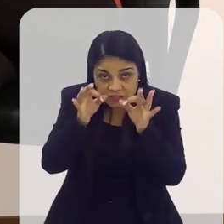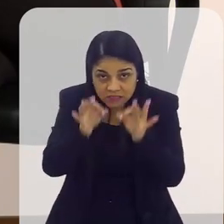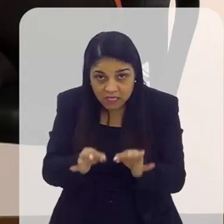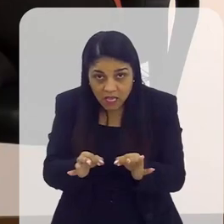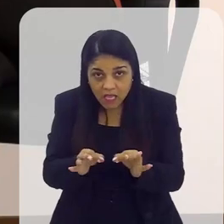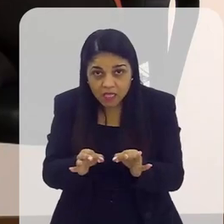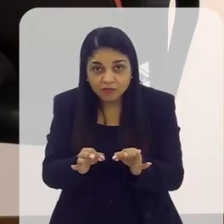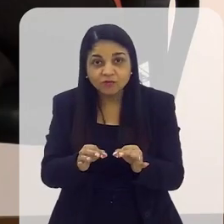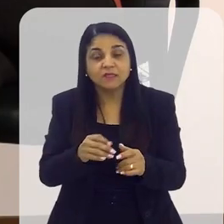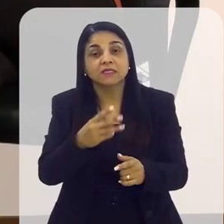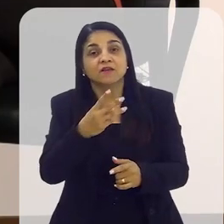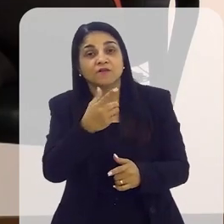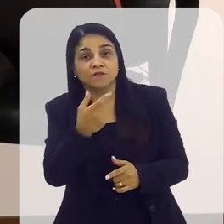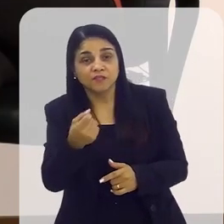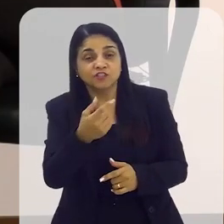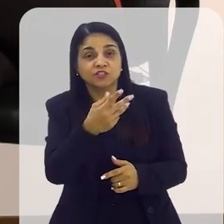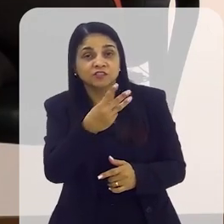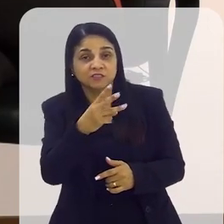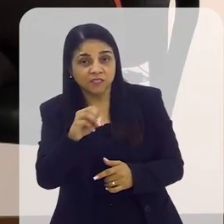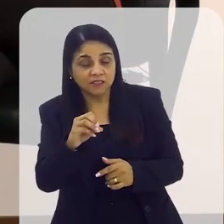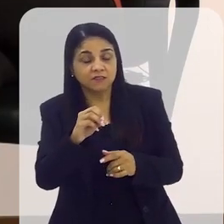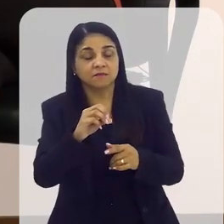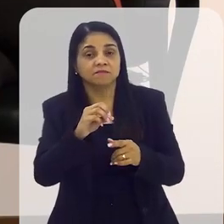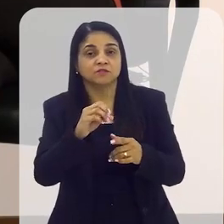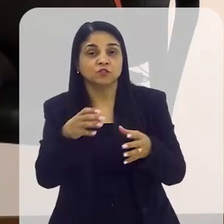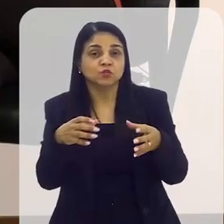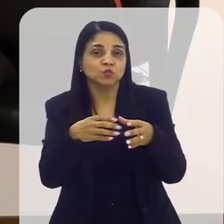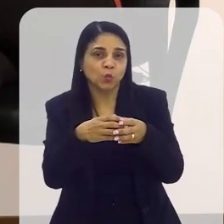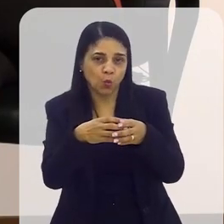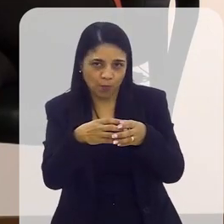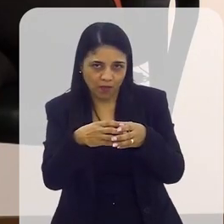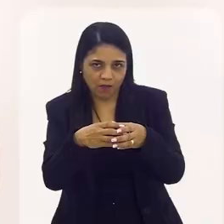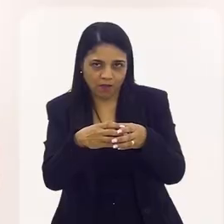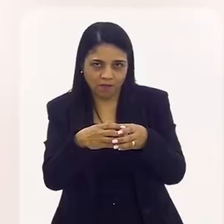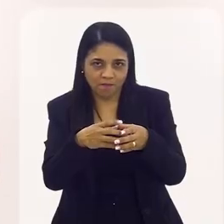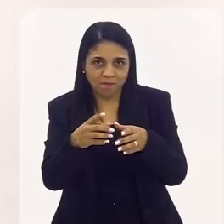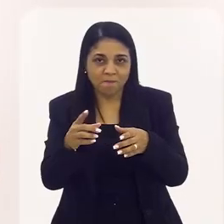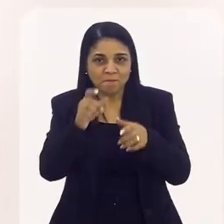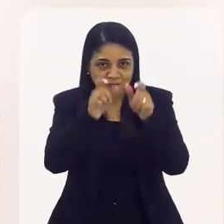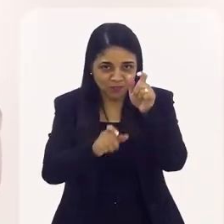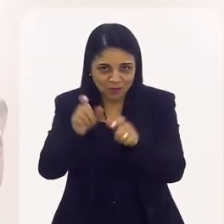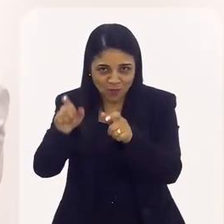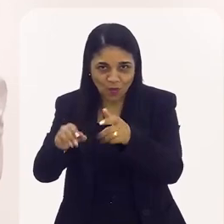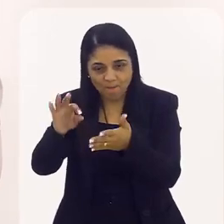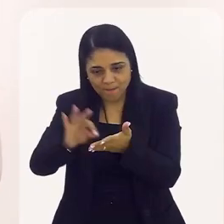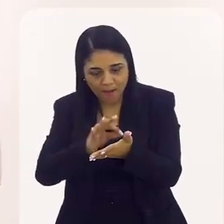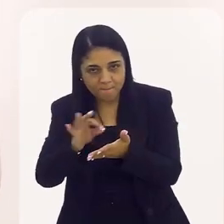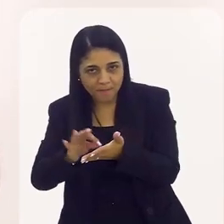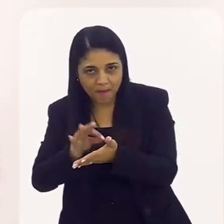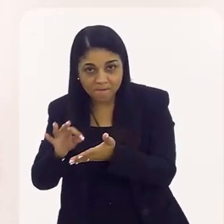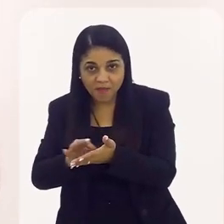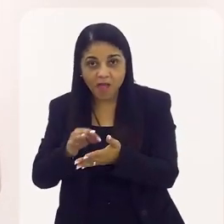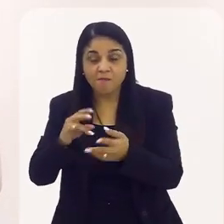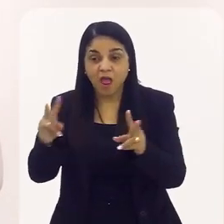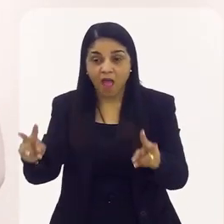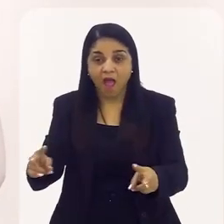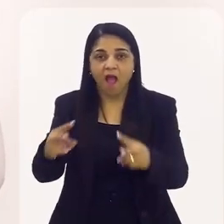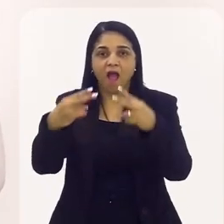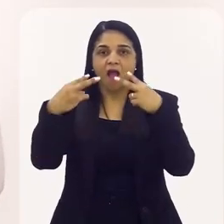Vamos passar para 20, para 30, até que consigamos chamar a atenção